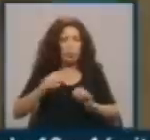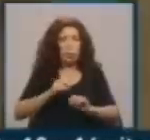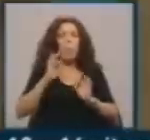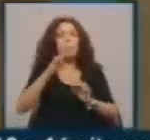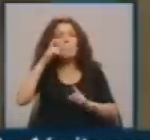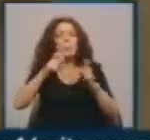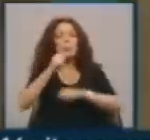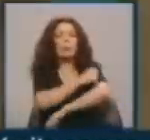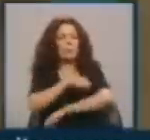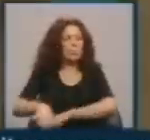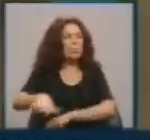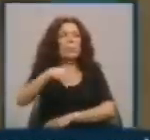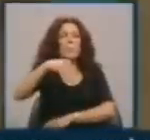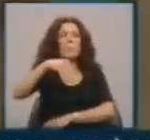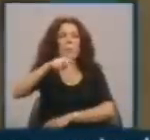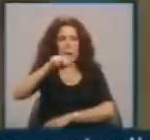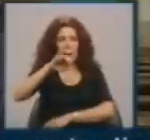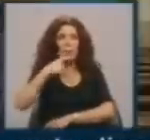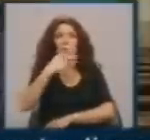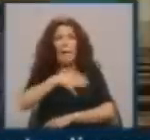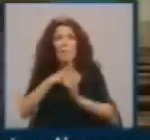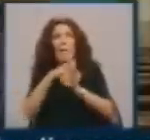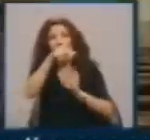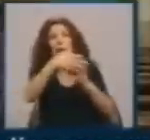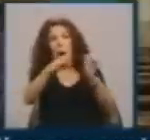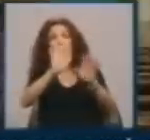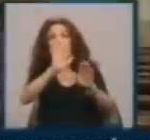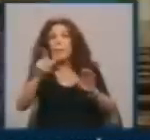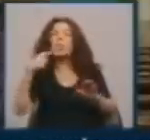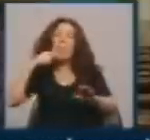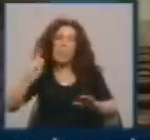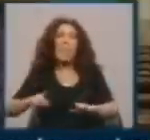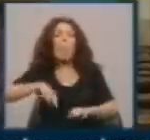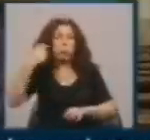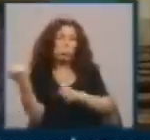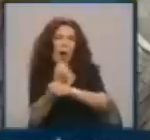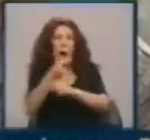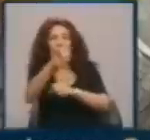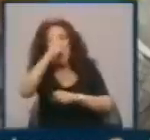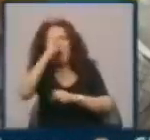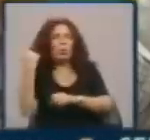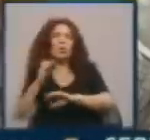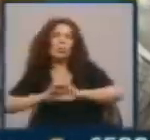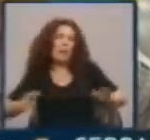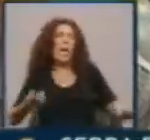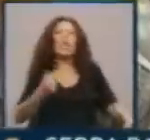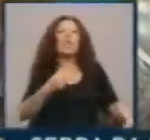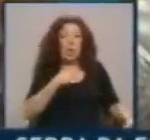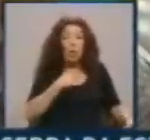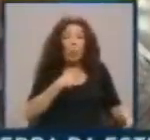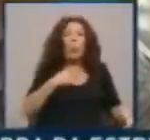Manico do Intendente, querem ver a igreja aberta, mas entendem que as obras de conservação já deviam ter sido feitas. Já estou